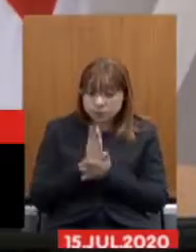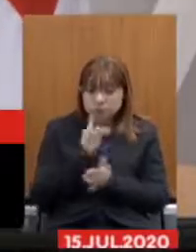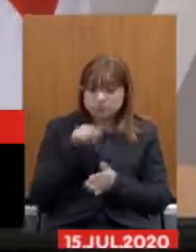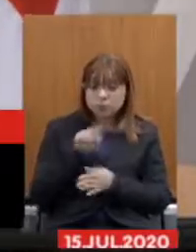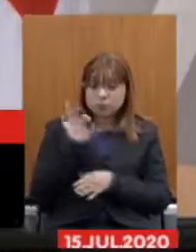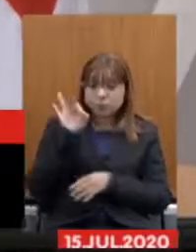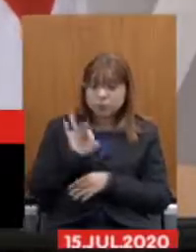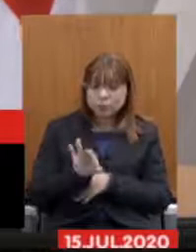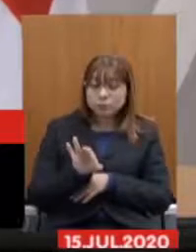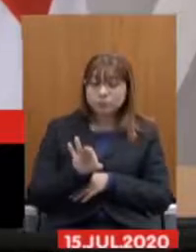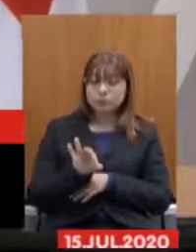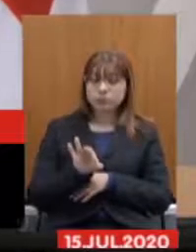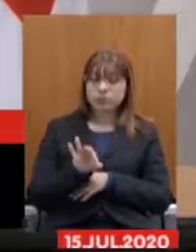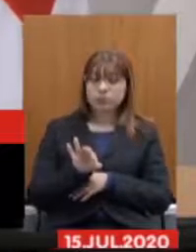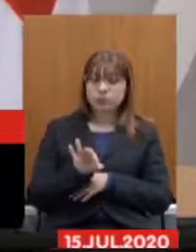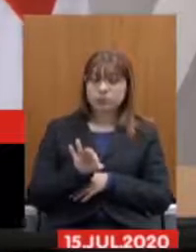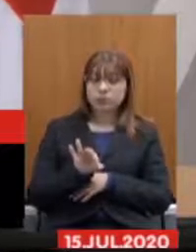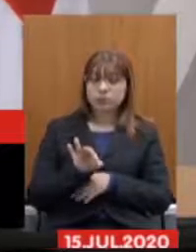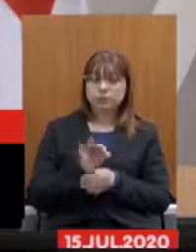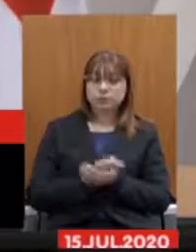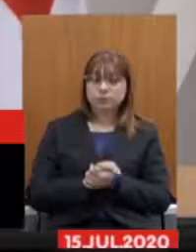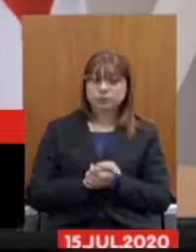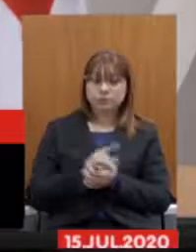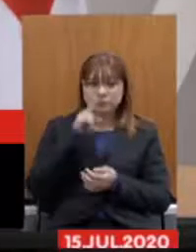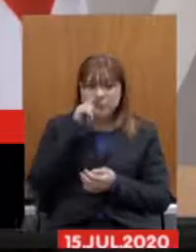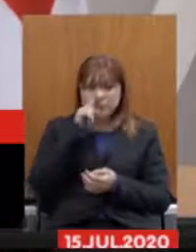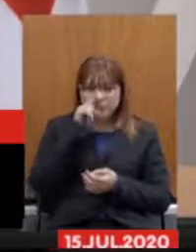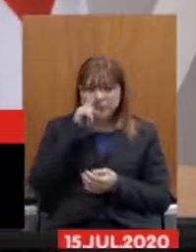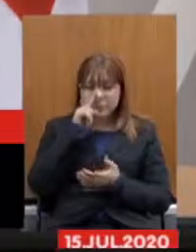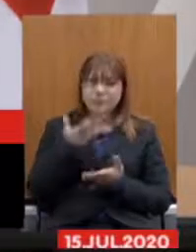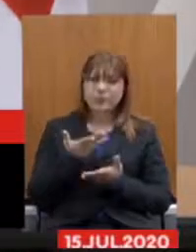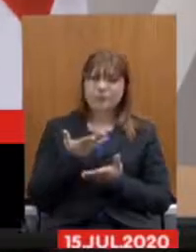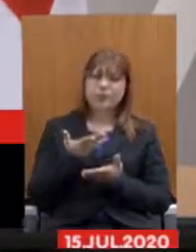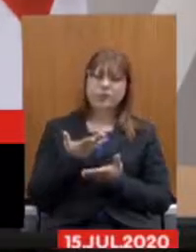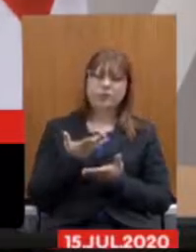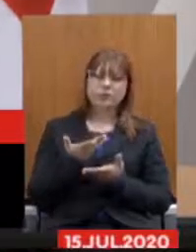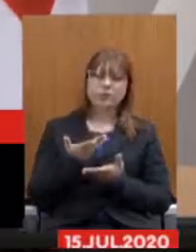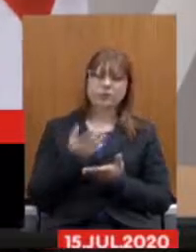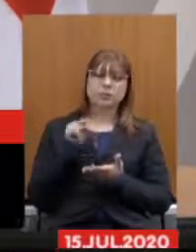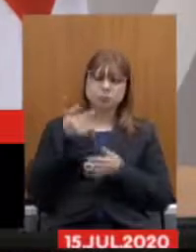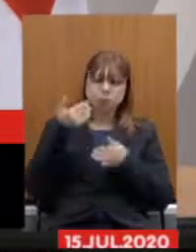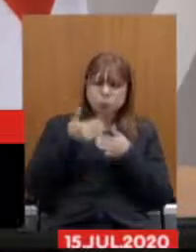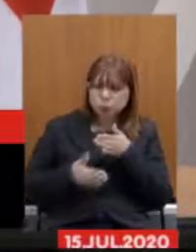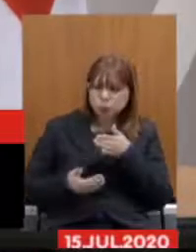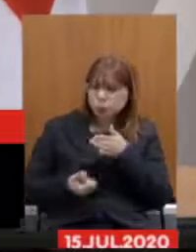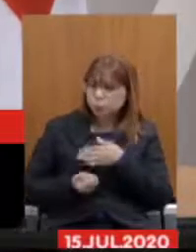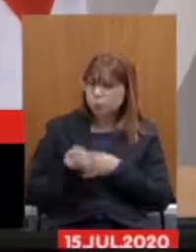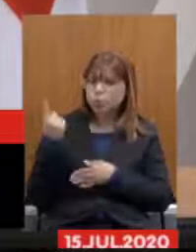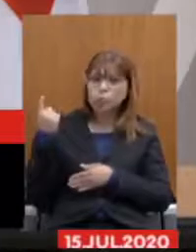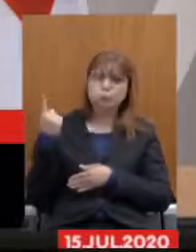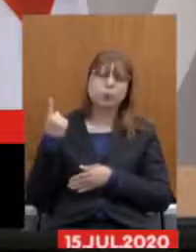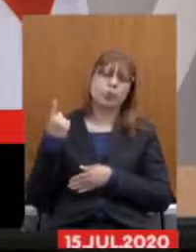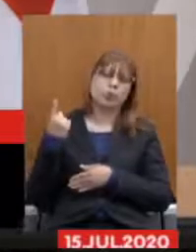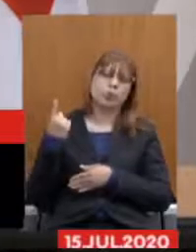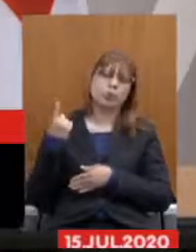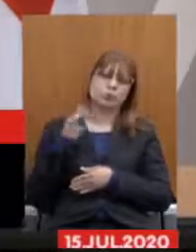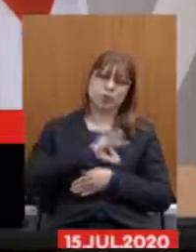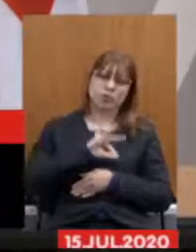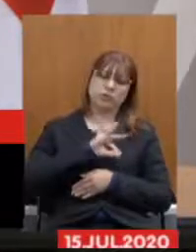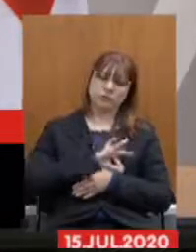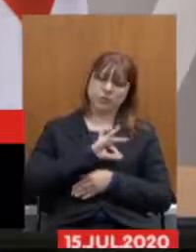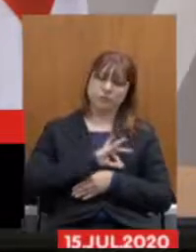vai colocar em vida o risco esse confisco que vai acontecer nos salários dos servidores